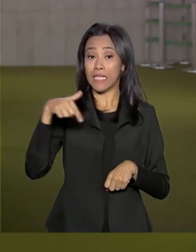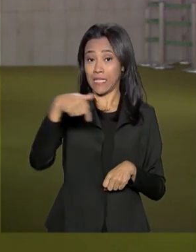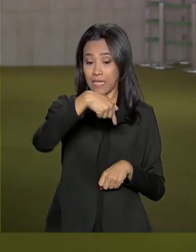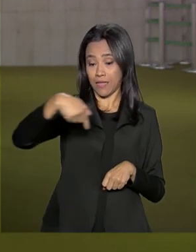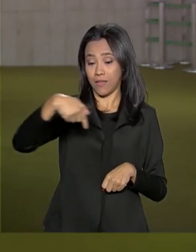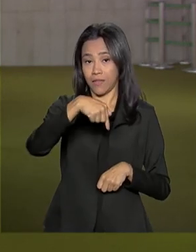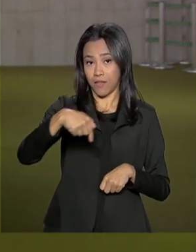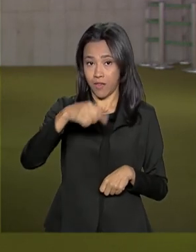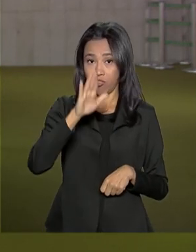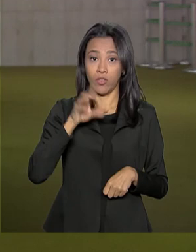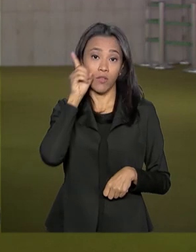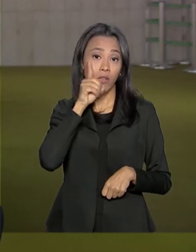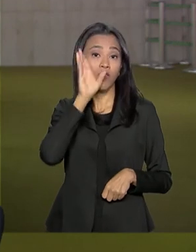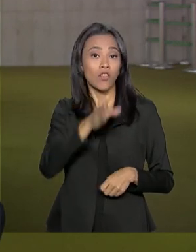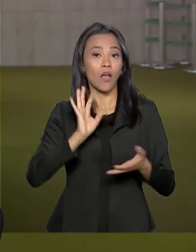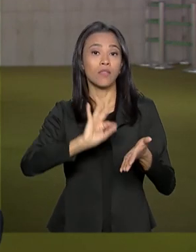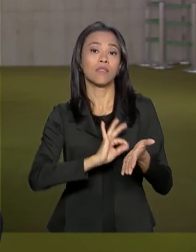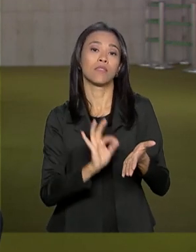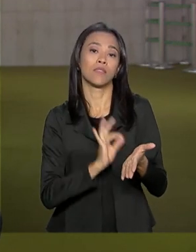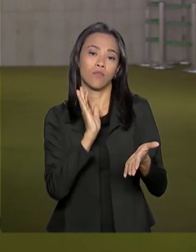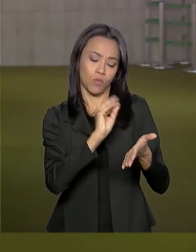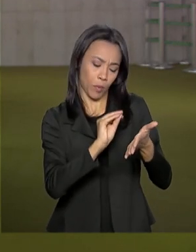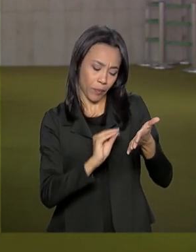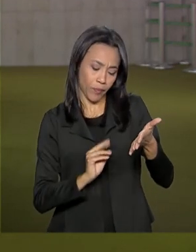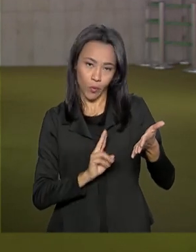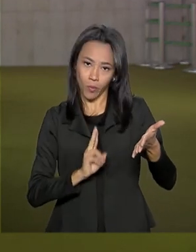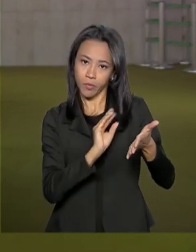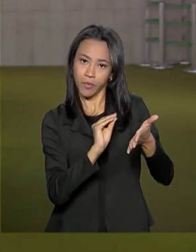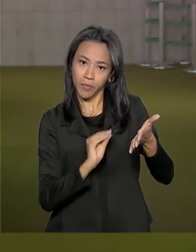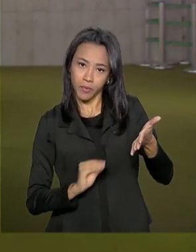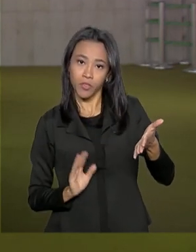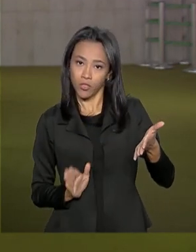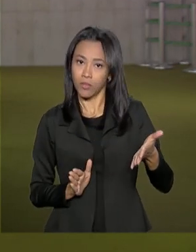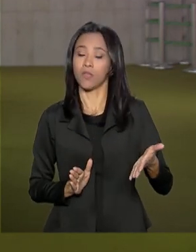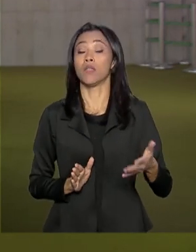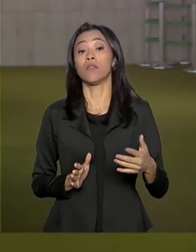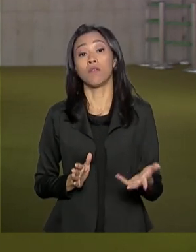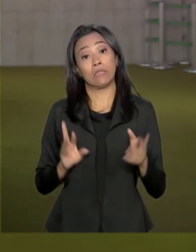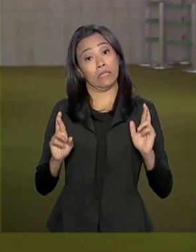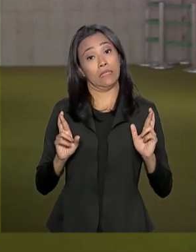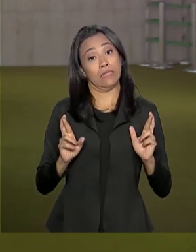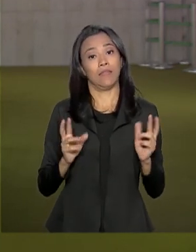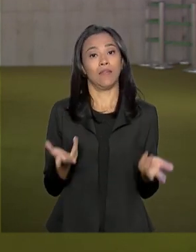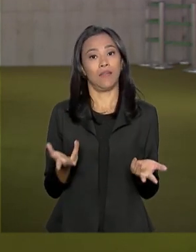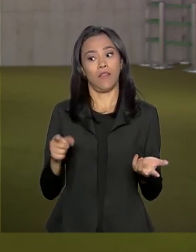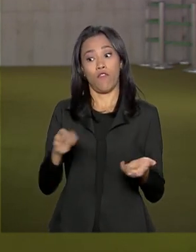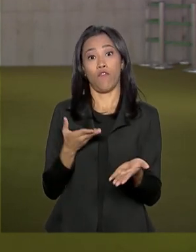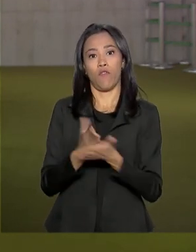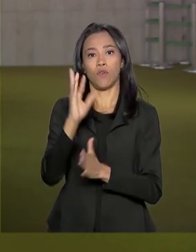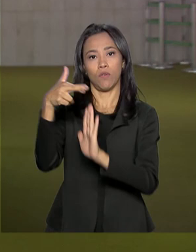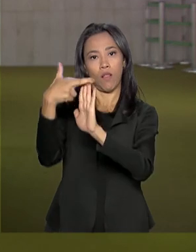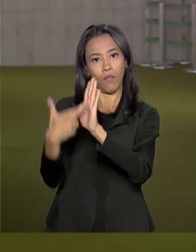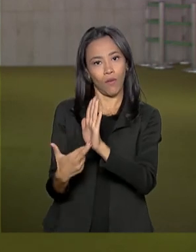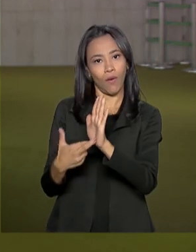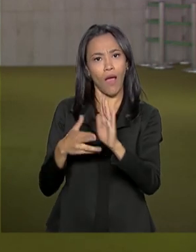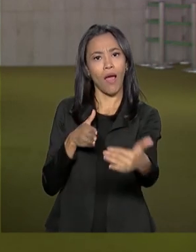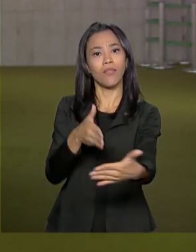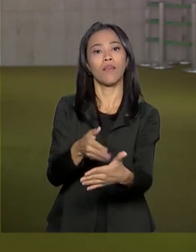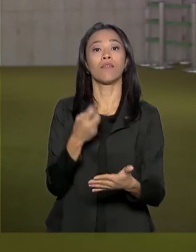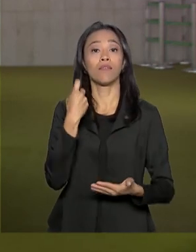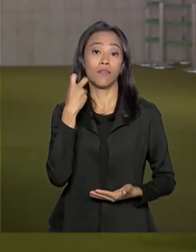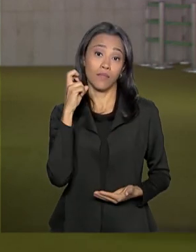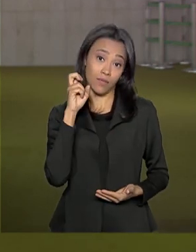estão inscritos para falar. Apesar disso, a expectativa é de que a comissão vote o relatório até esta quinta-feira,